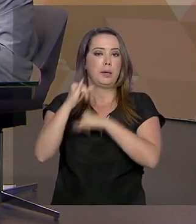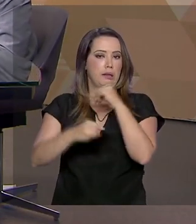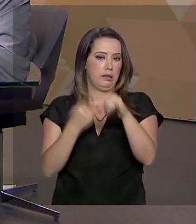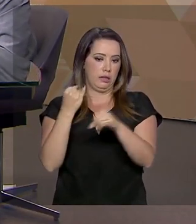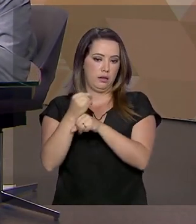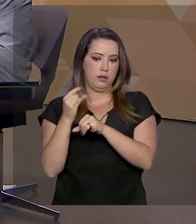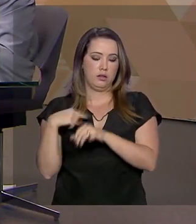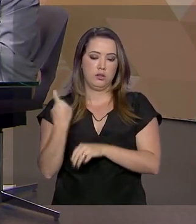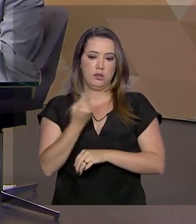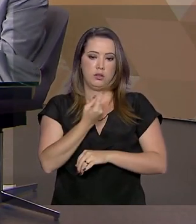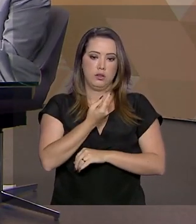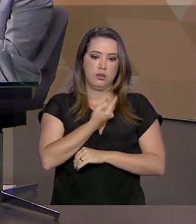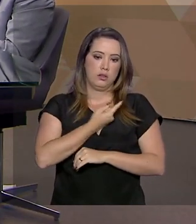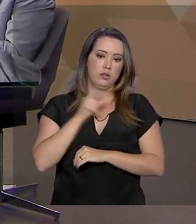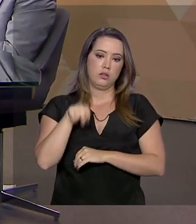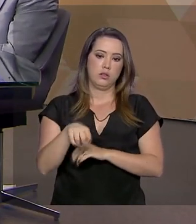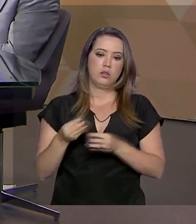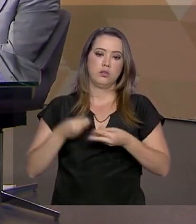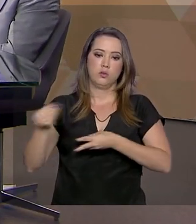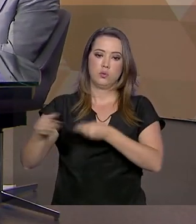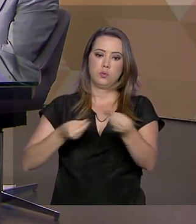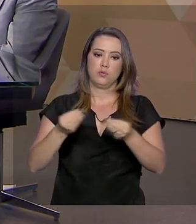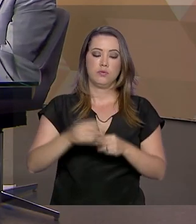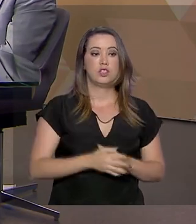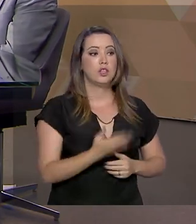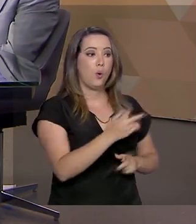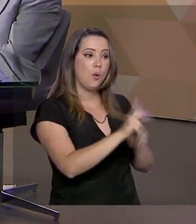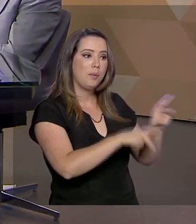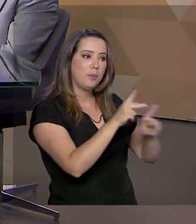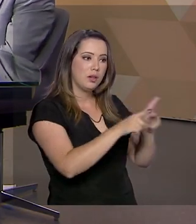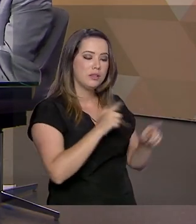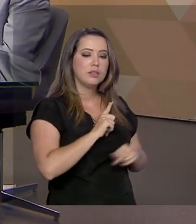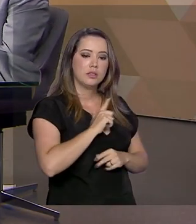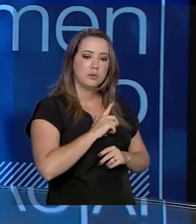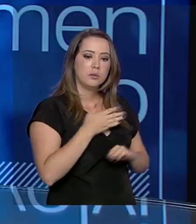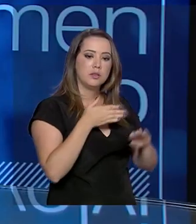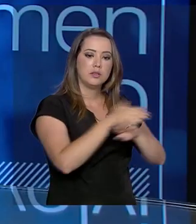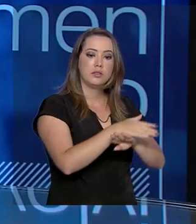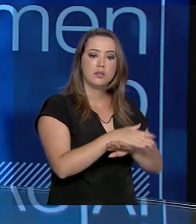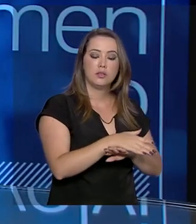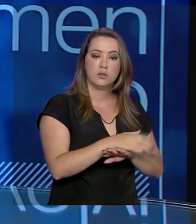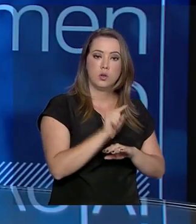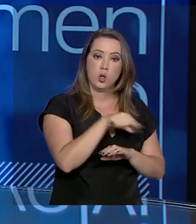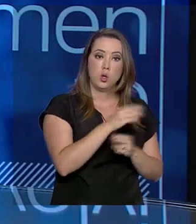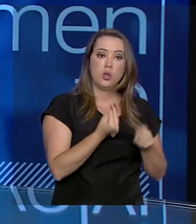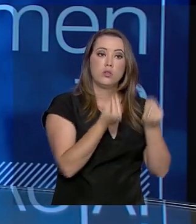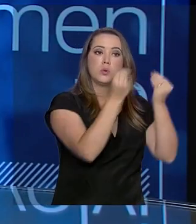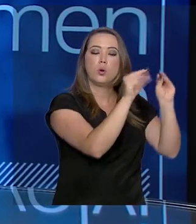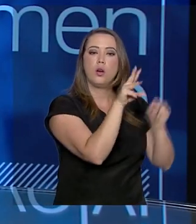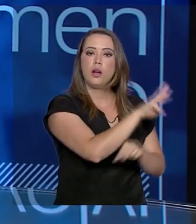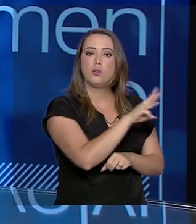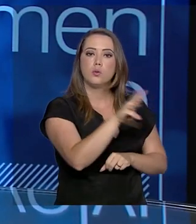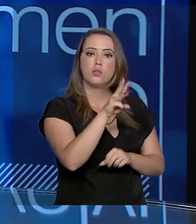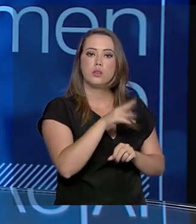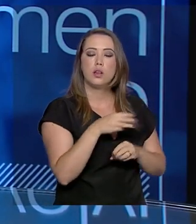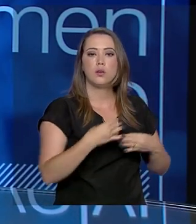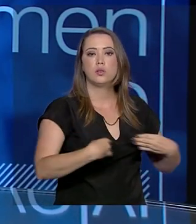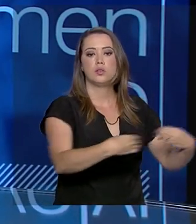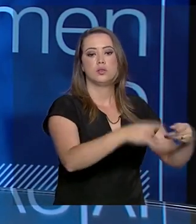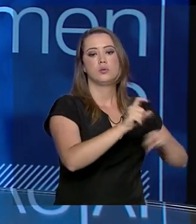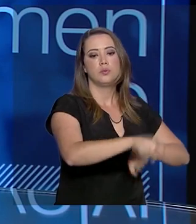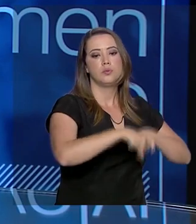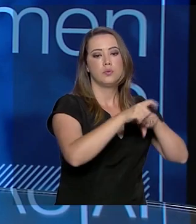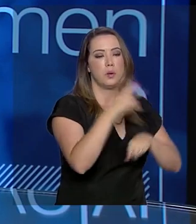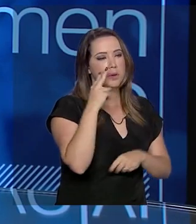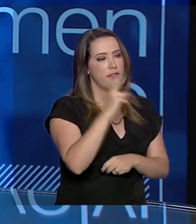que nós estamos distribuindo. Como a população, então, tem acesso também a esse material aqui? Colocaremos no site do Ministério da Agricultura para a